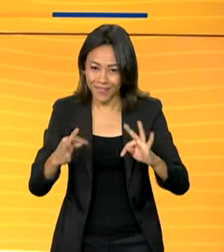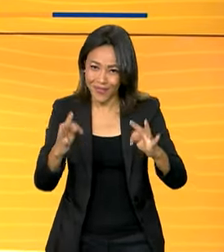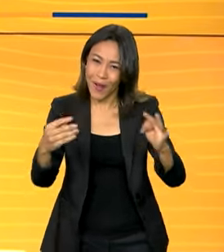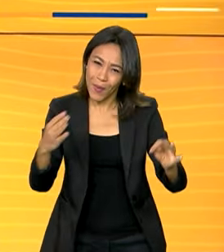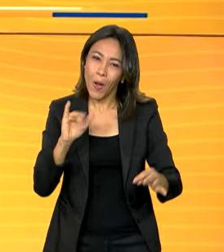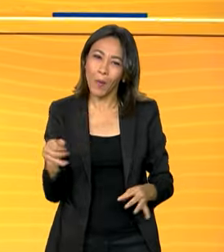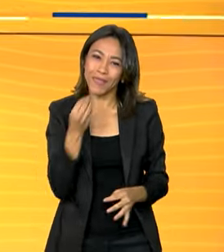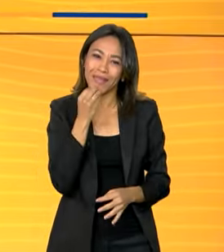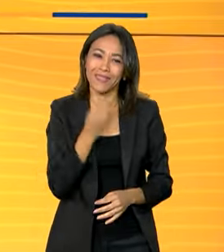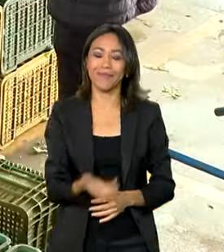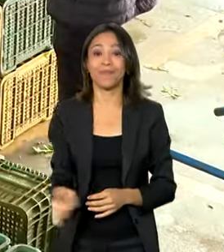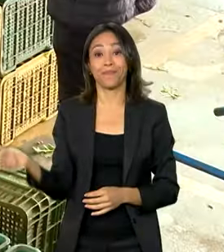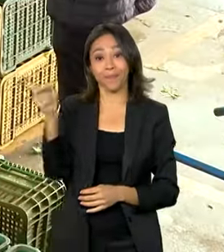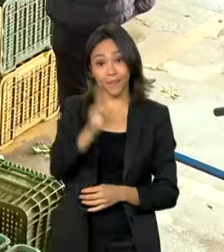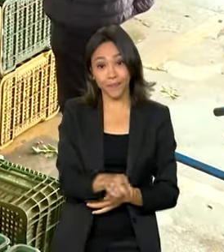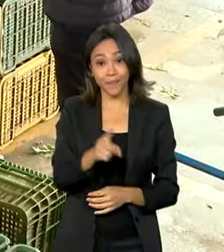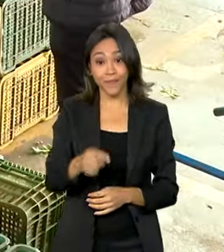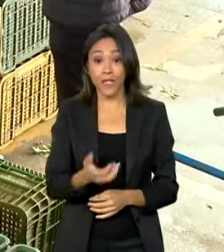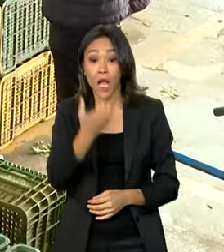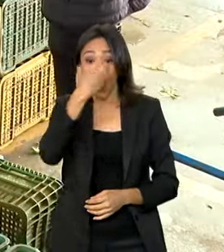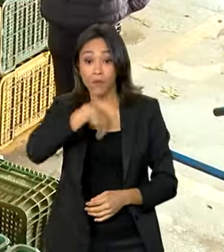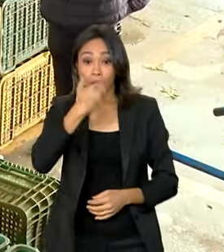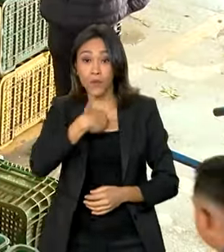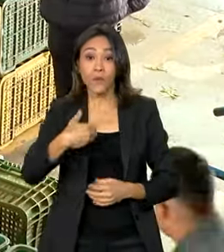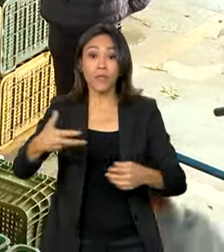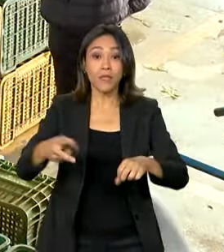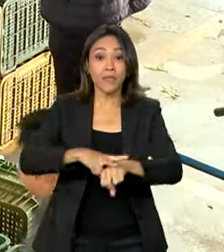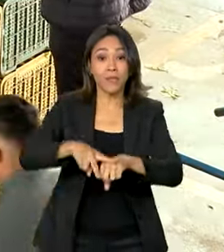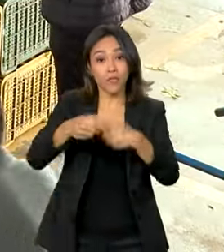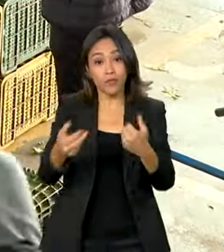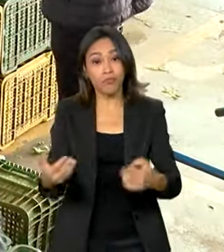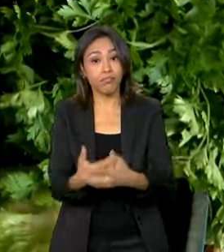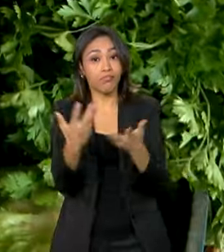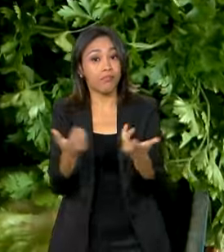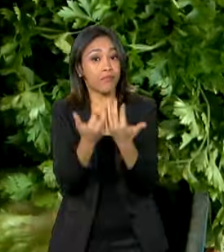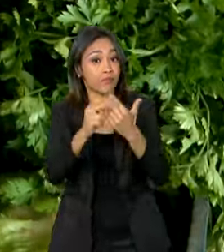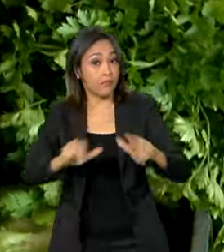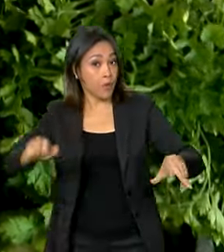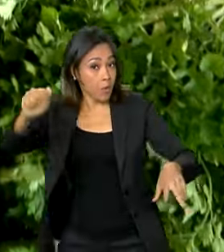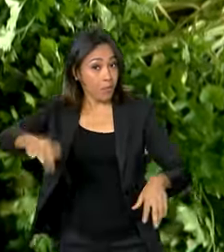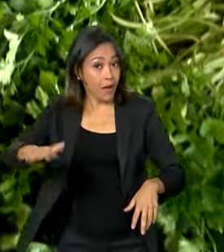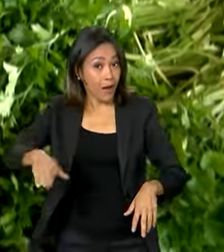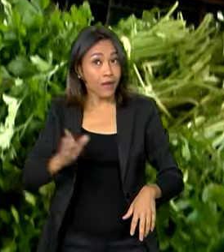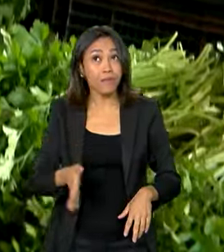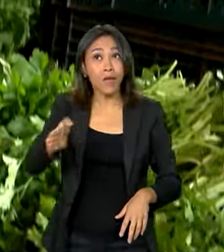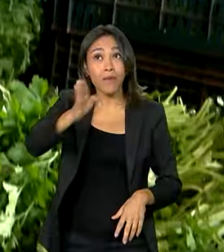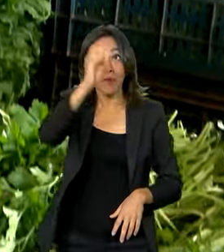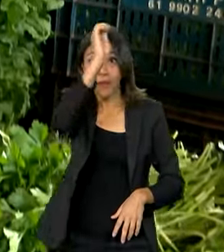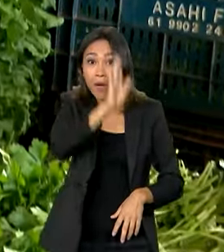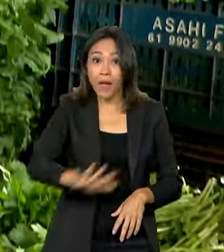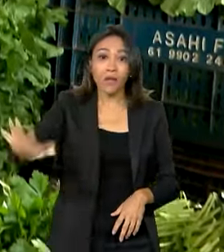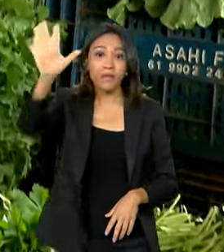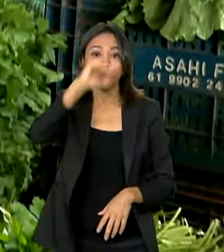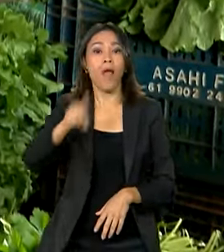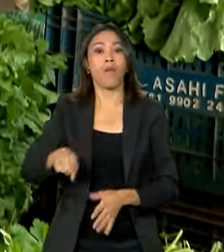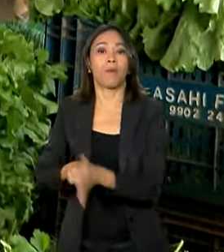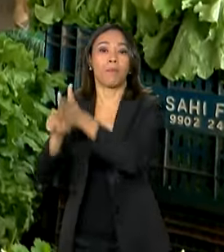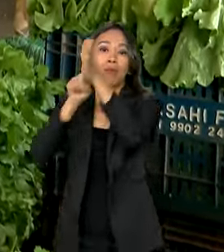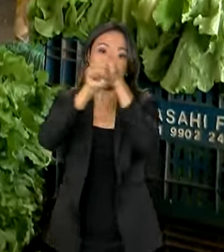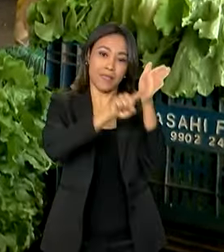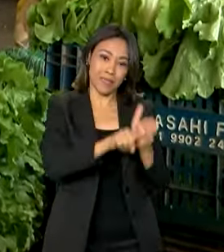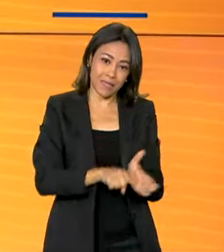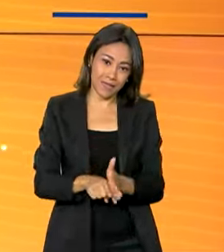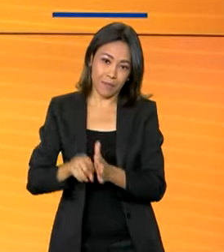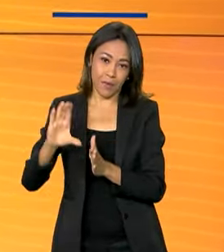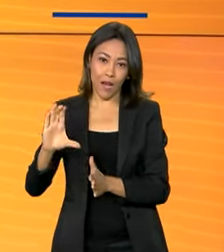Veja a seguir, frutas e hortaliças ficaram mais baratas pelas ceasas do país. É o que mostra um levantamento feito pela